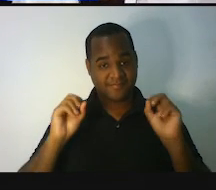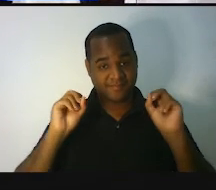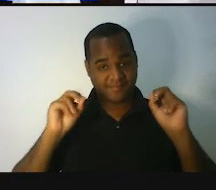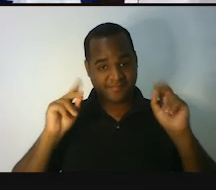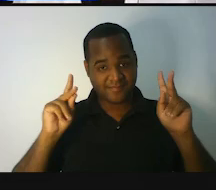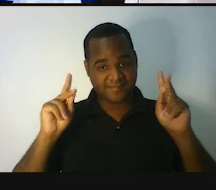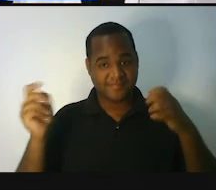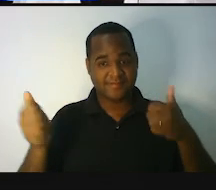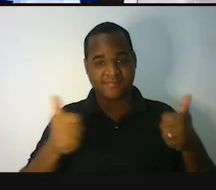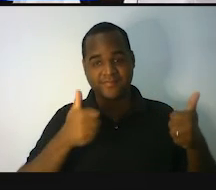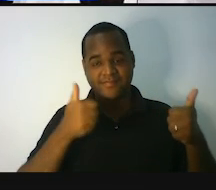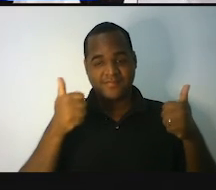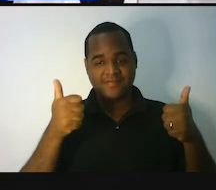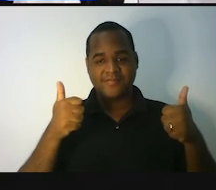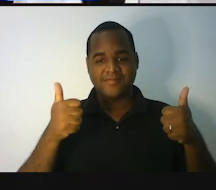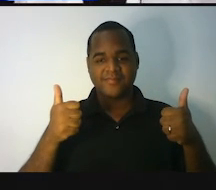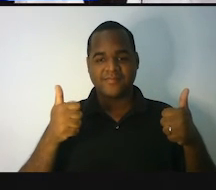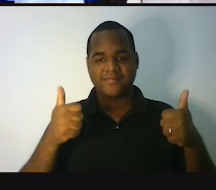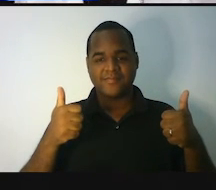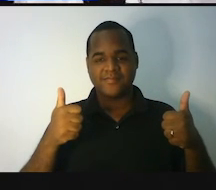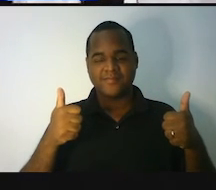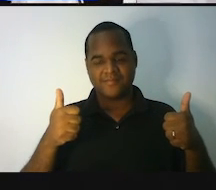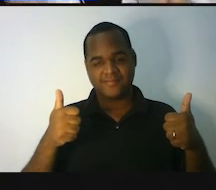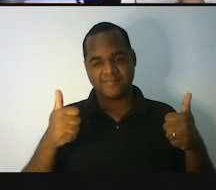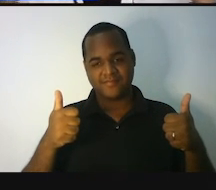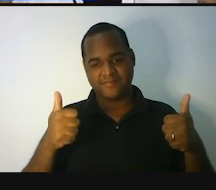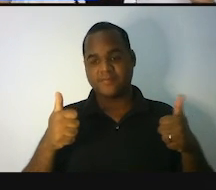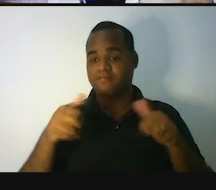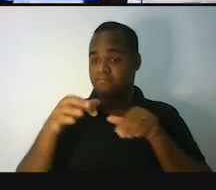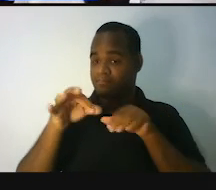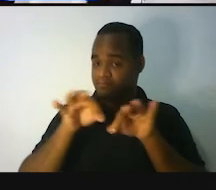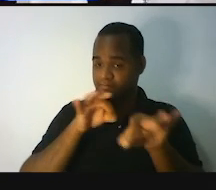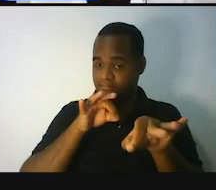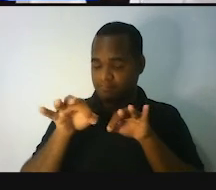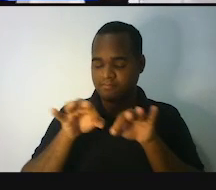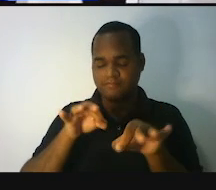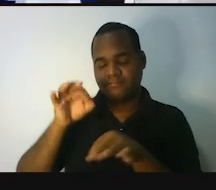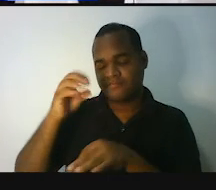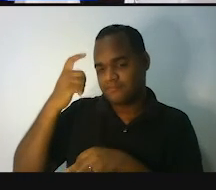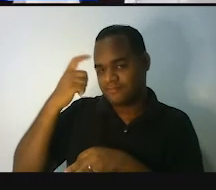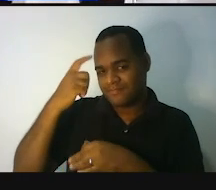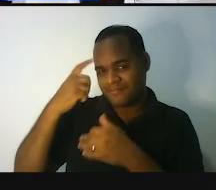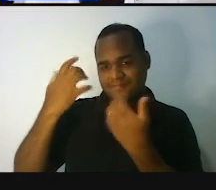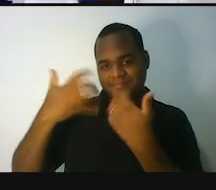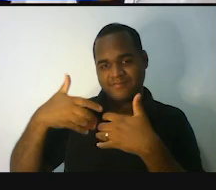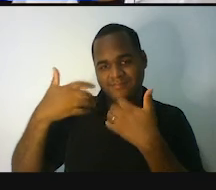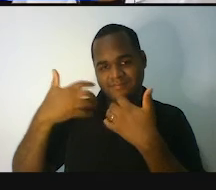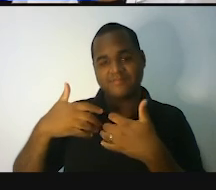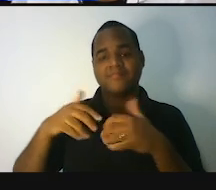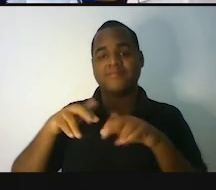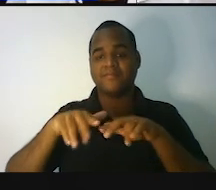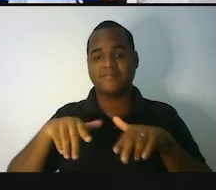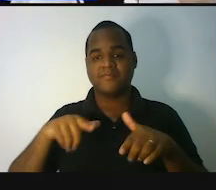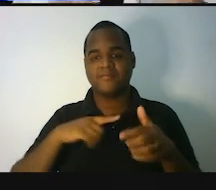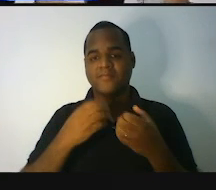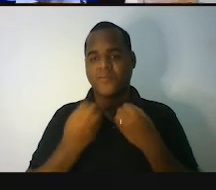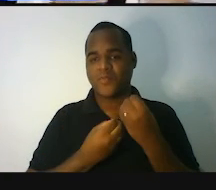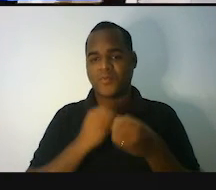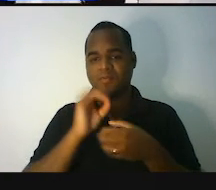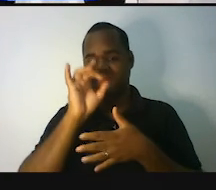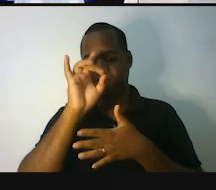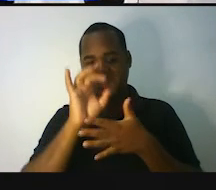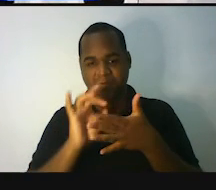Beleza, massa. Pronto. Agora a gente vai organizar as coisas que a gente viu nessa aula, né? Vamos